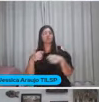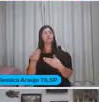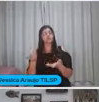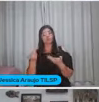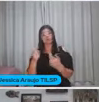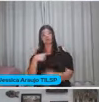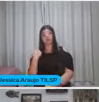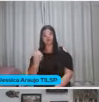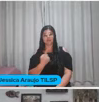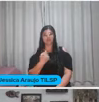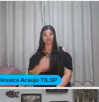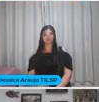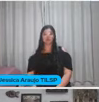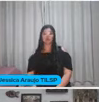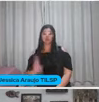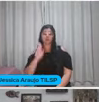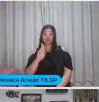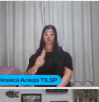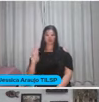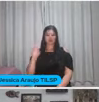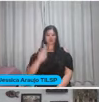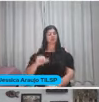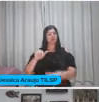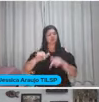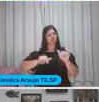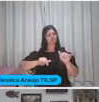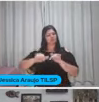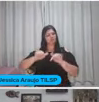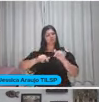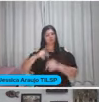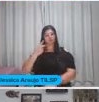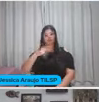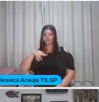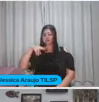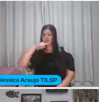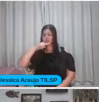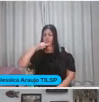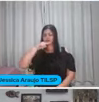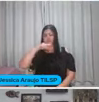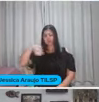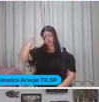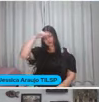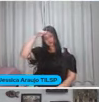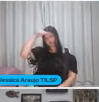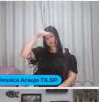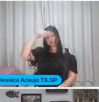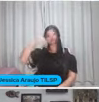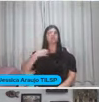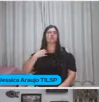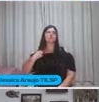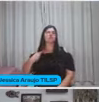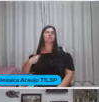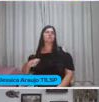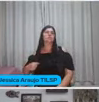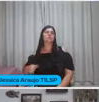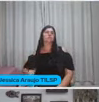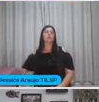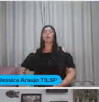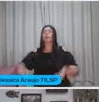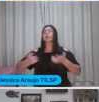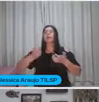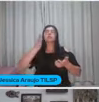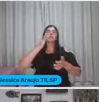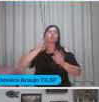para a gente Que você usa Que você trabalha ali Com seus netinhos Com seus sobrinhos Hein? Olha gente Eu quero saber isso